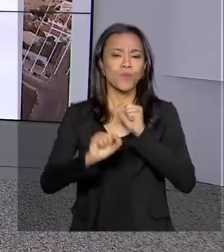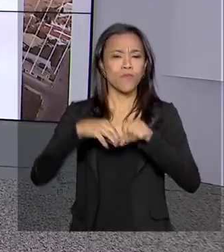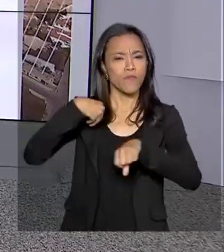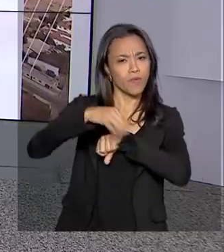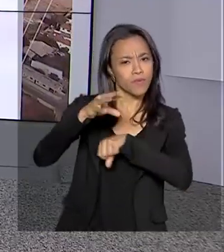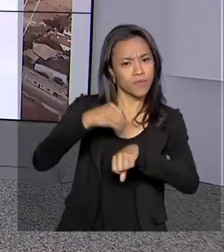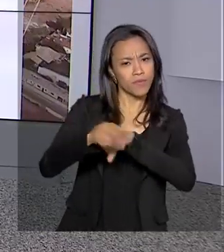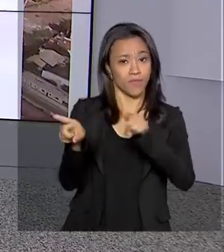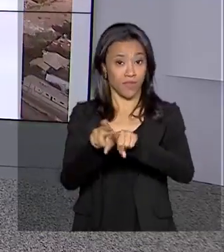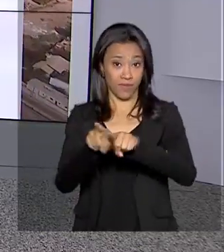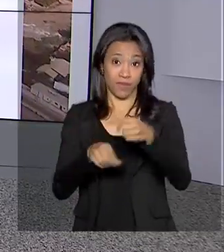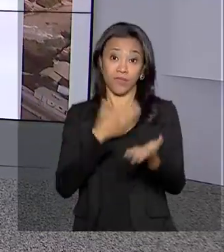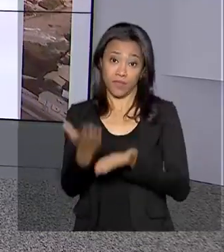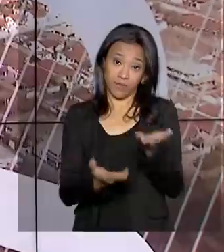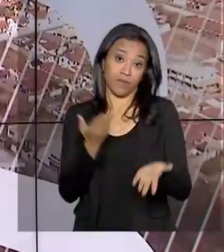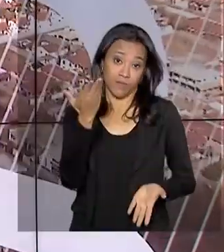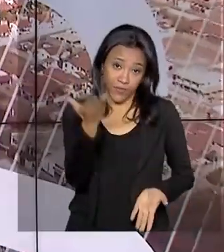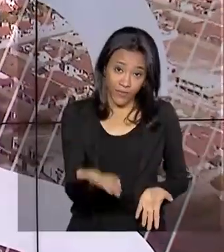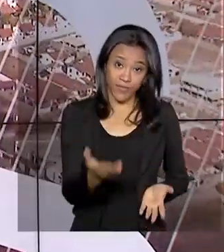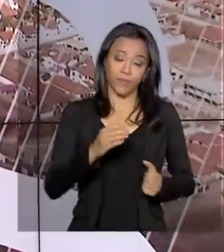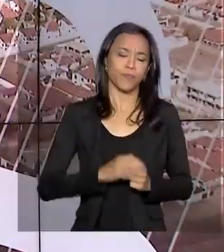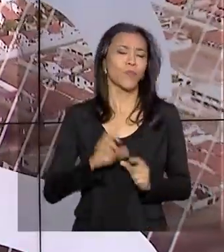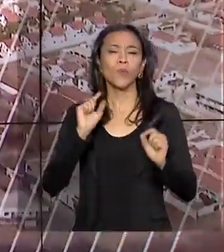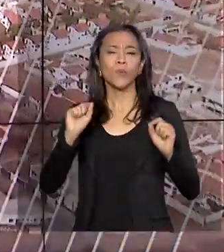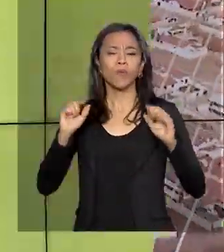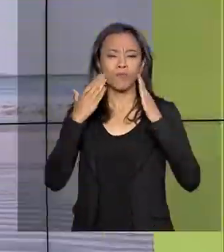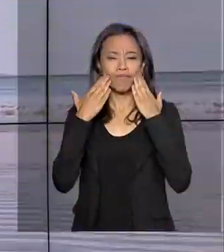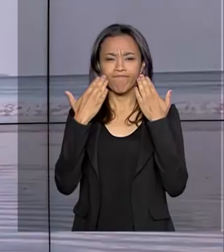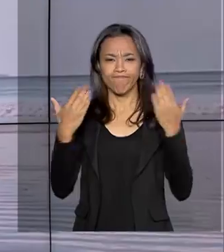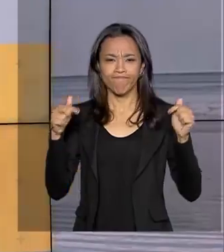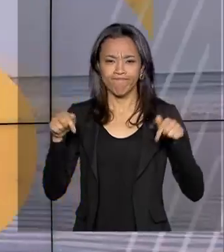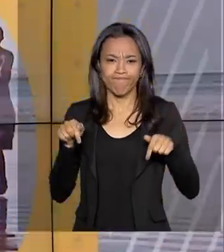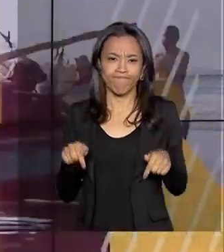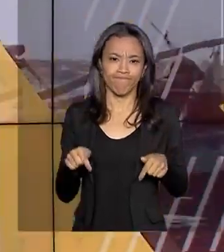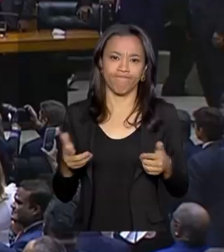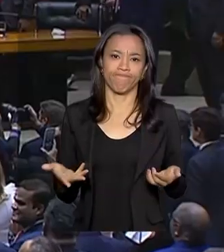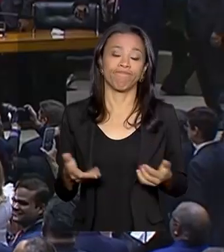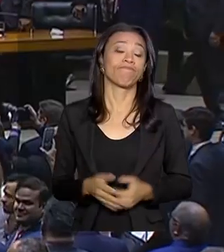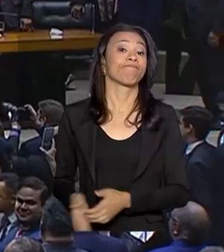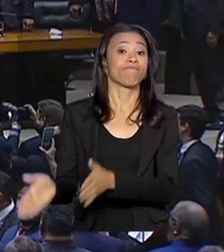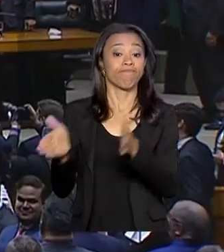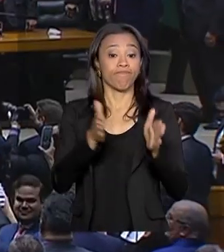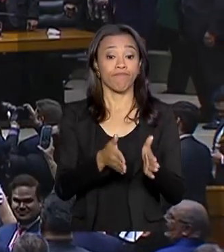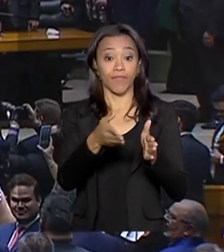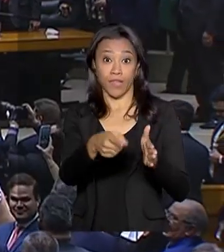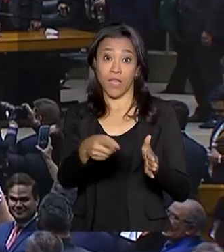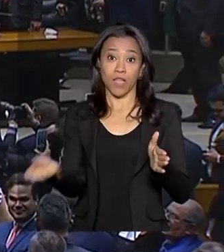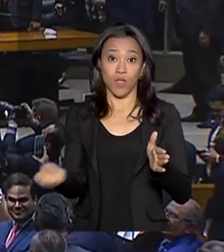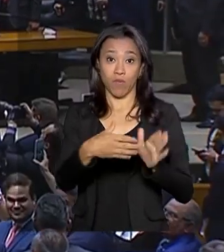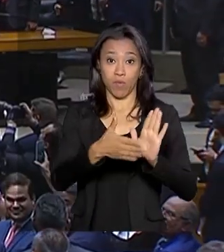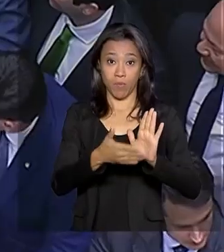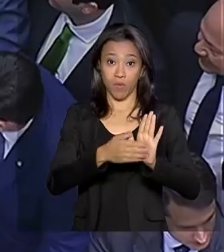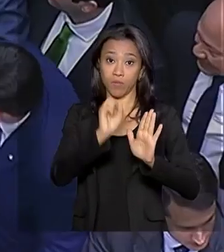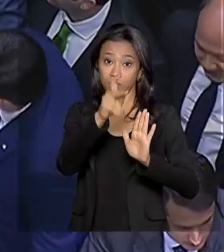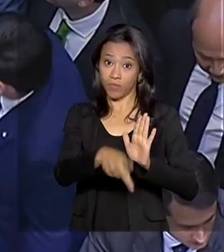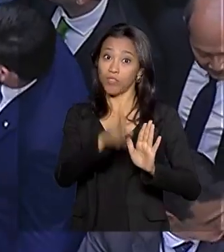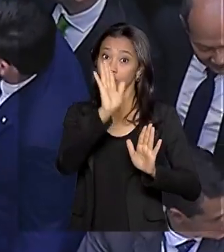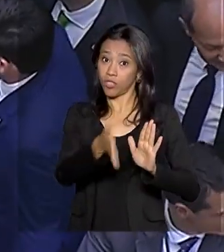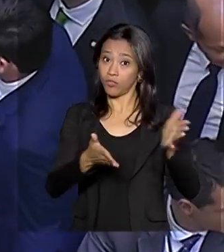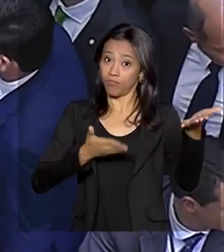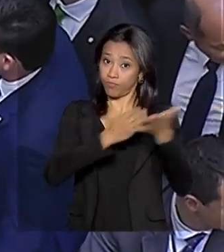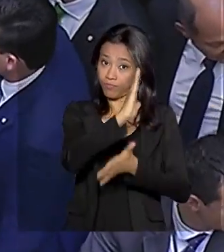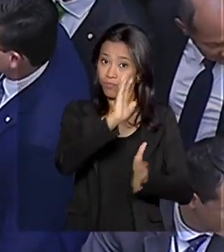muita informação e serviço pra você. Confira os destaques desta edição. Nova Previdência é aprovada na Câmara dos